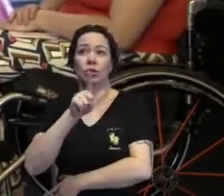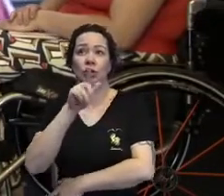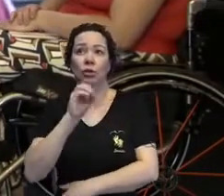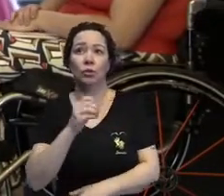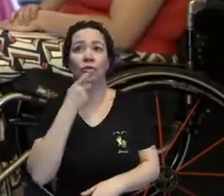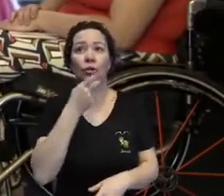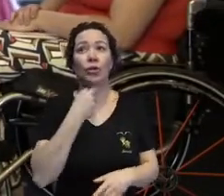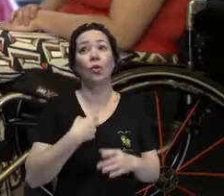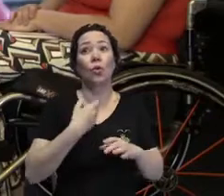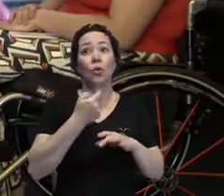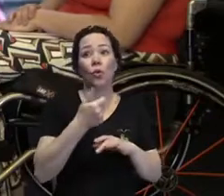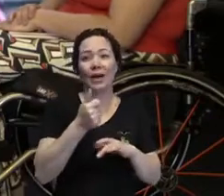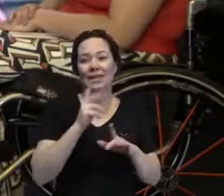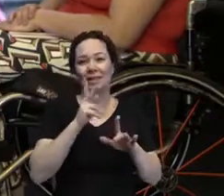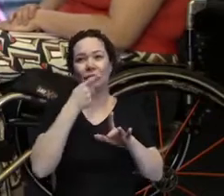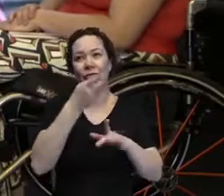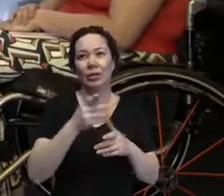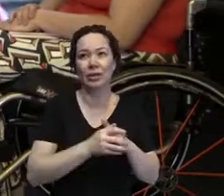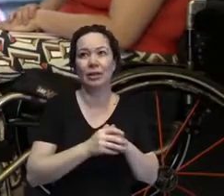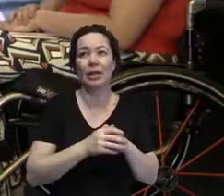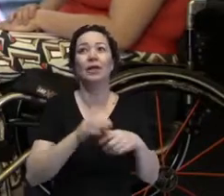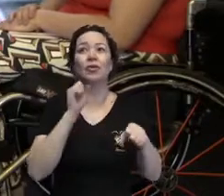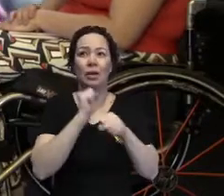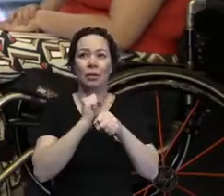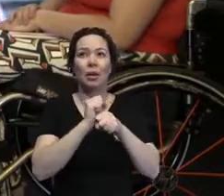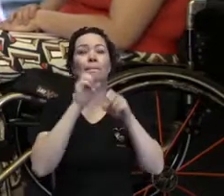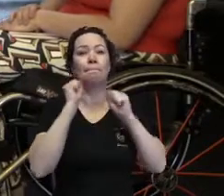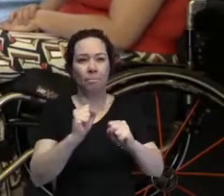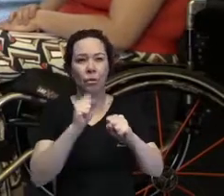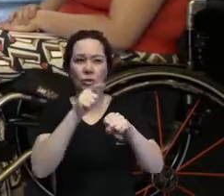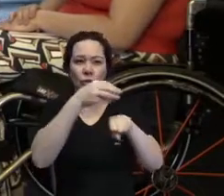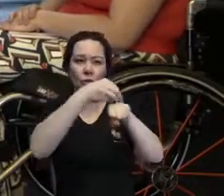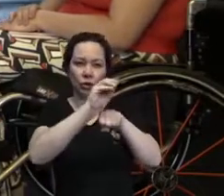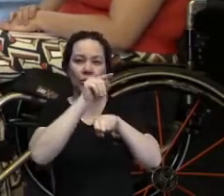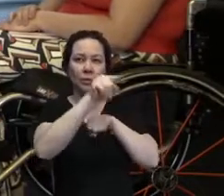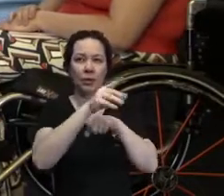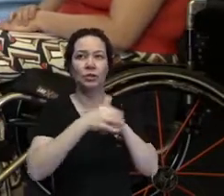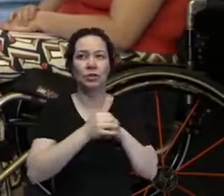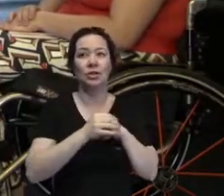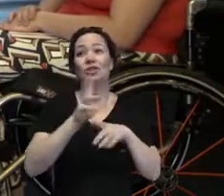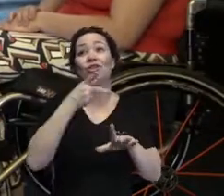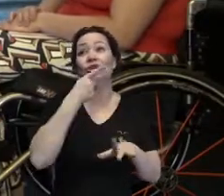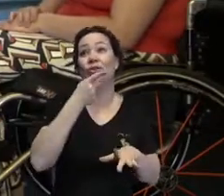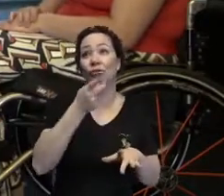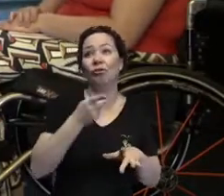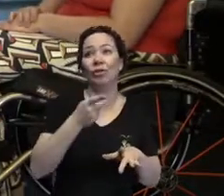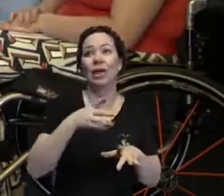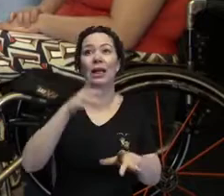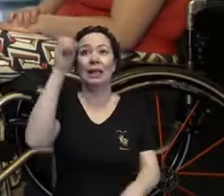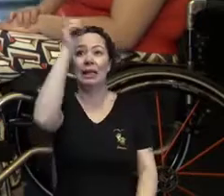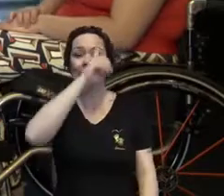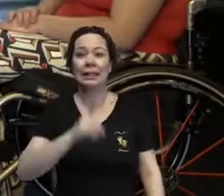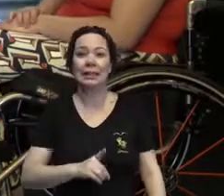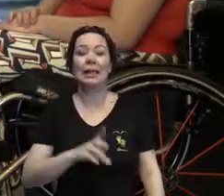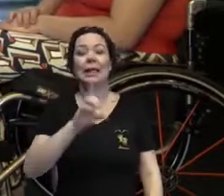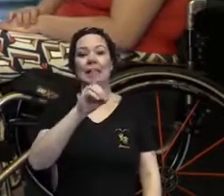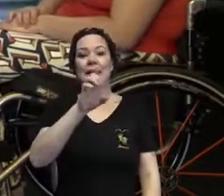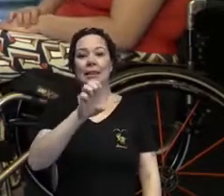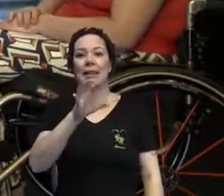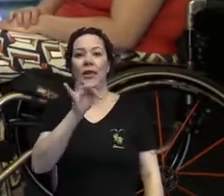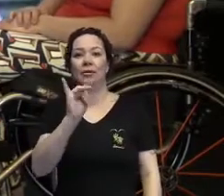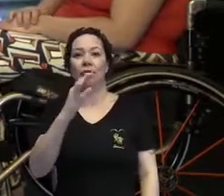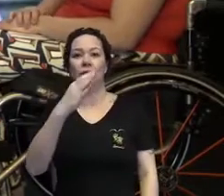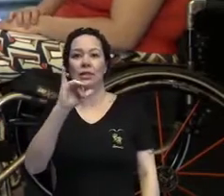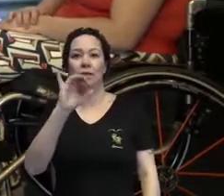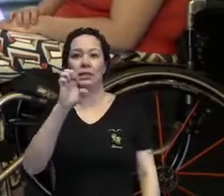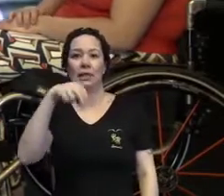não falei mas eu decidi falar e o Diego parou e falou cara, posso te dar um toque? Olha, a gente não fala mais deficiente não, a gente